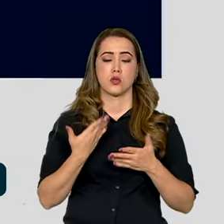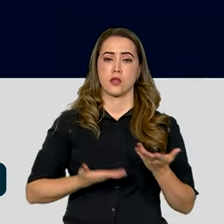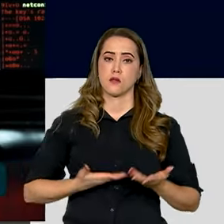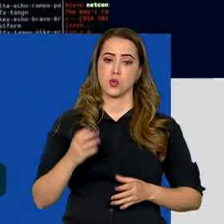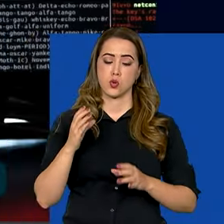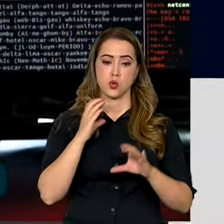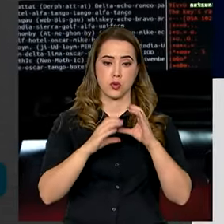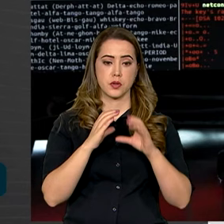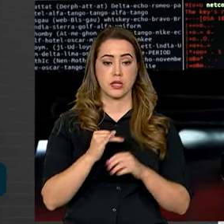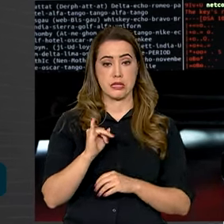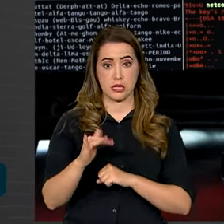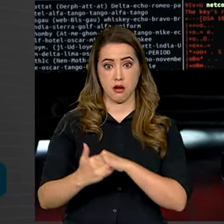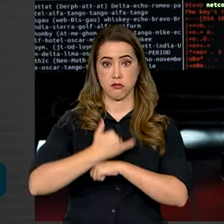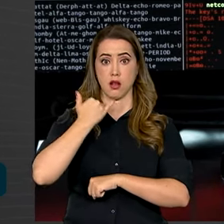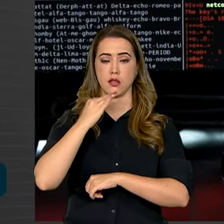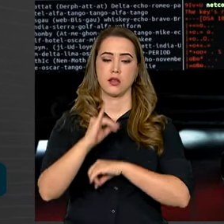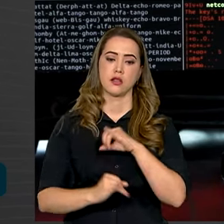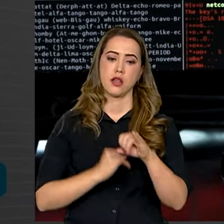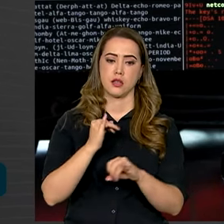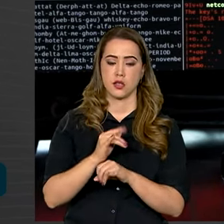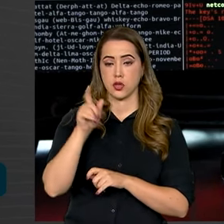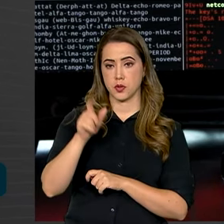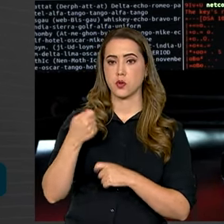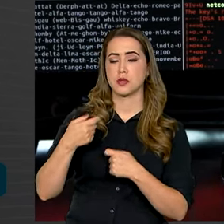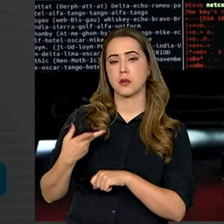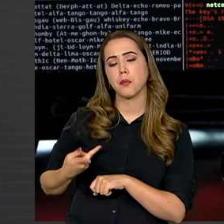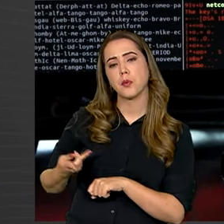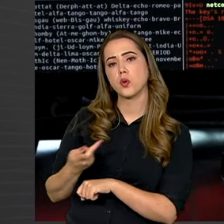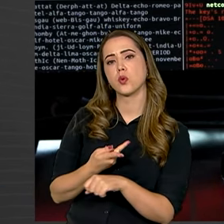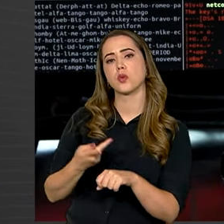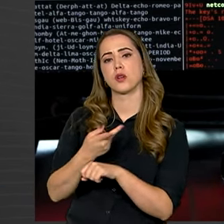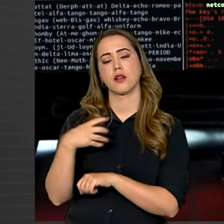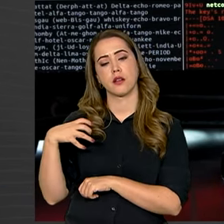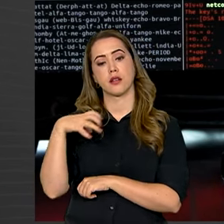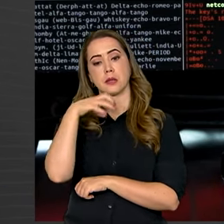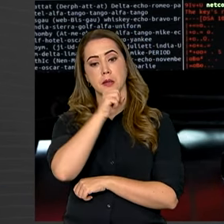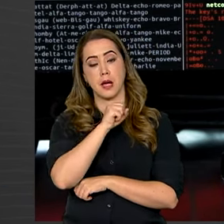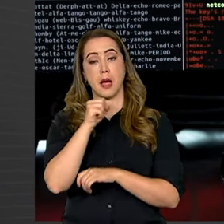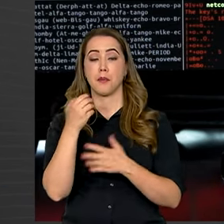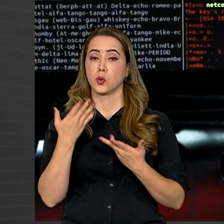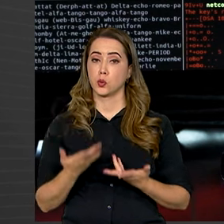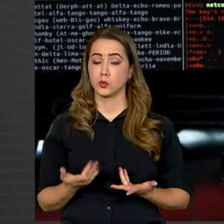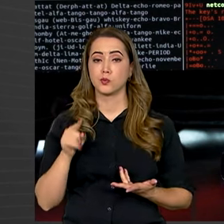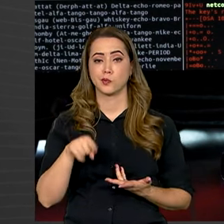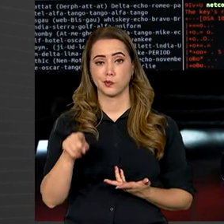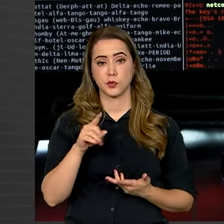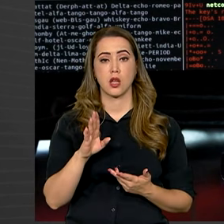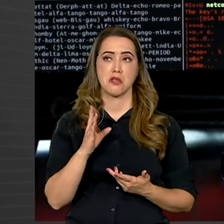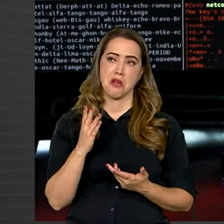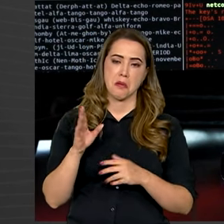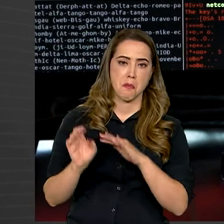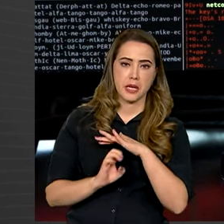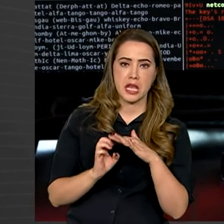Em caso de caírem um golpe na internet, o cidadão, segundo a Anatel, deve procurar a empresa ou o órgão público que foi